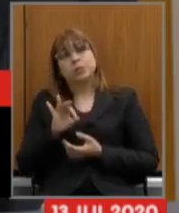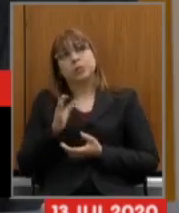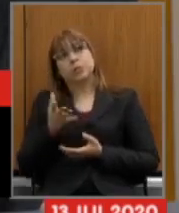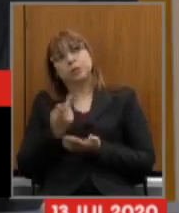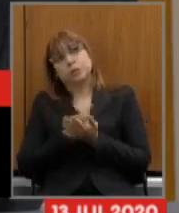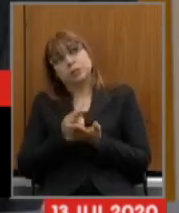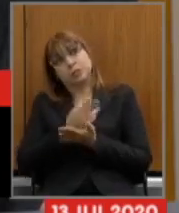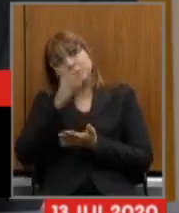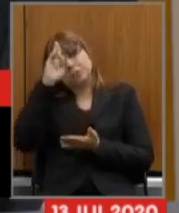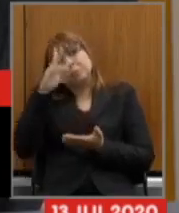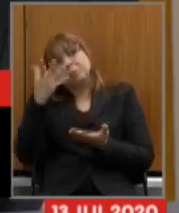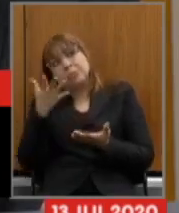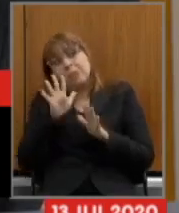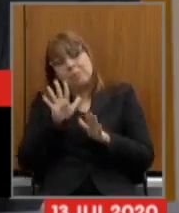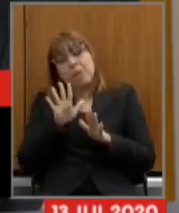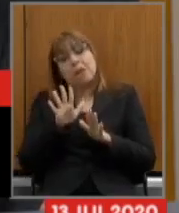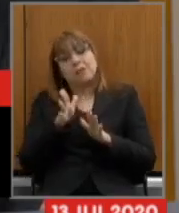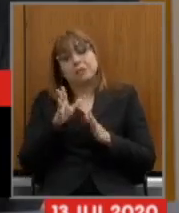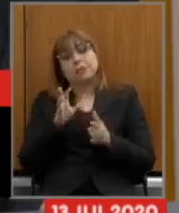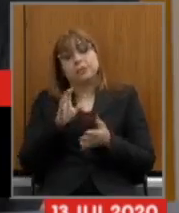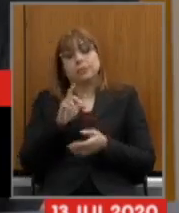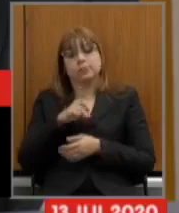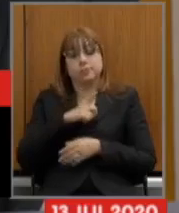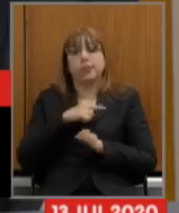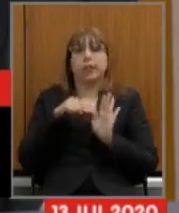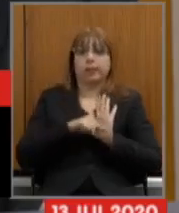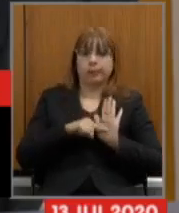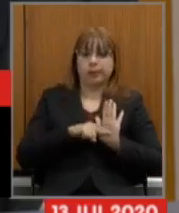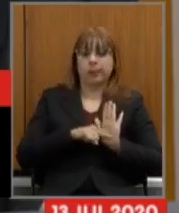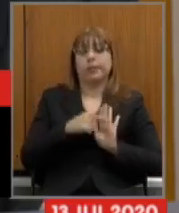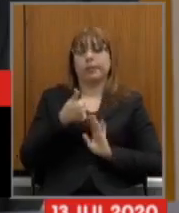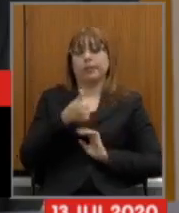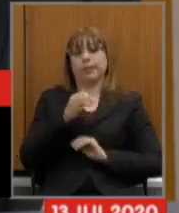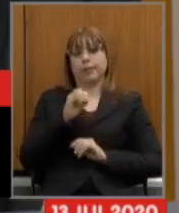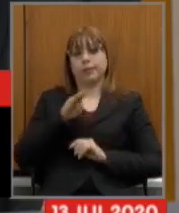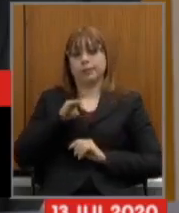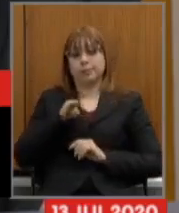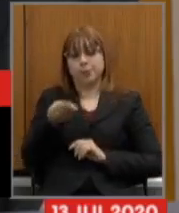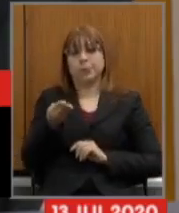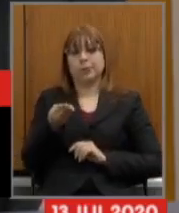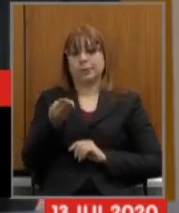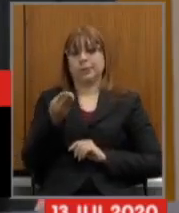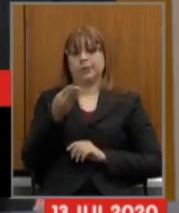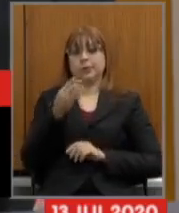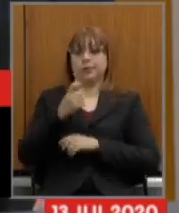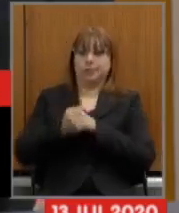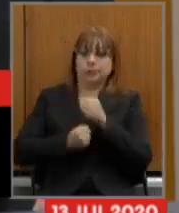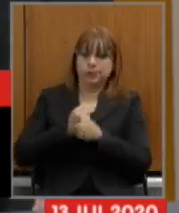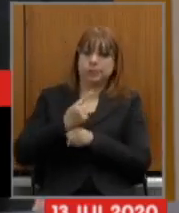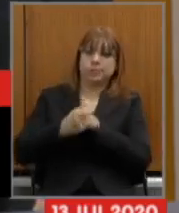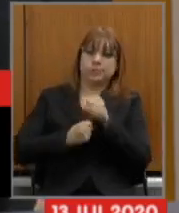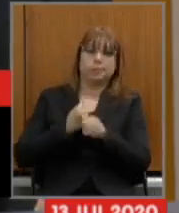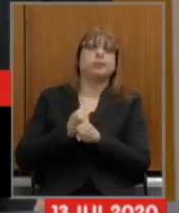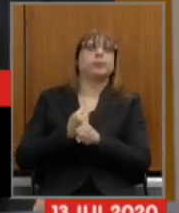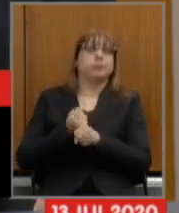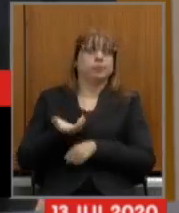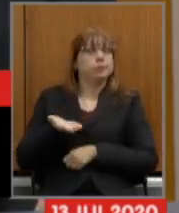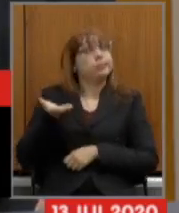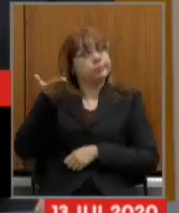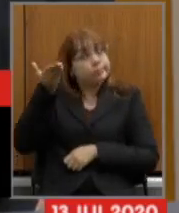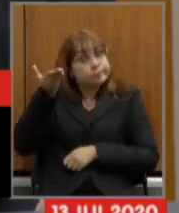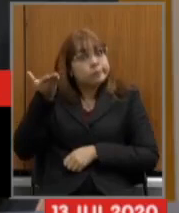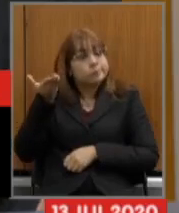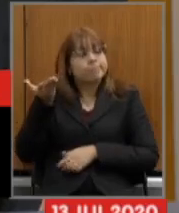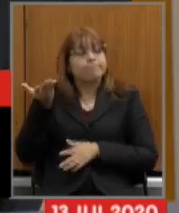de déficit todo ano é muito déficit e só para